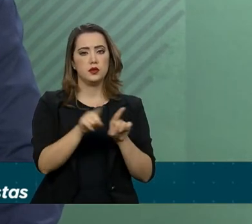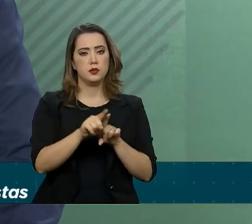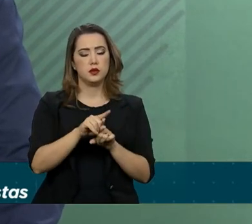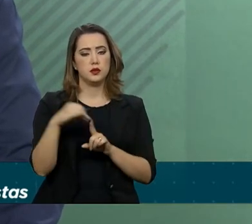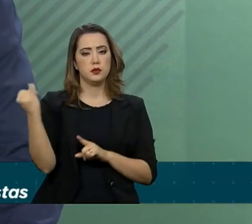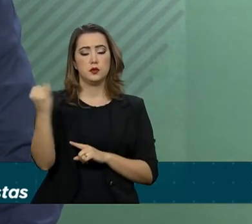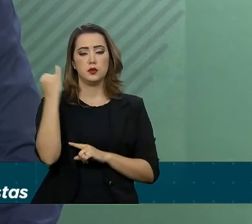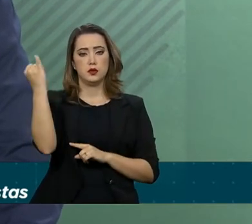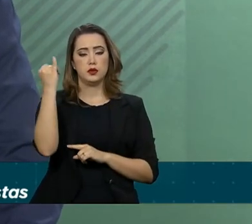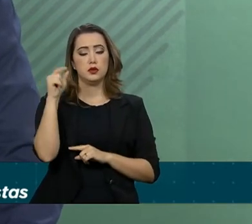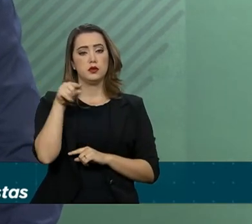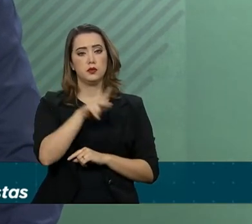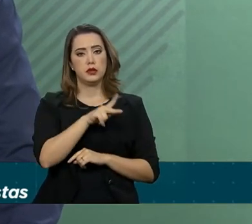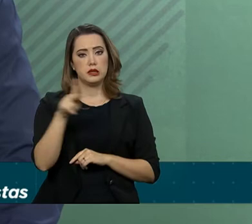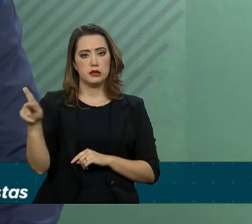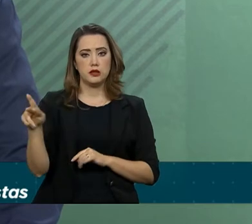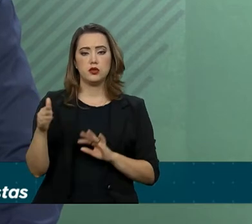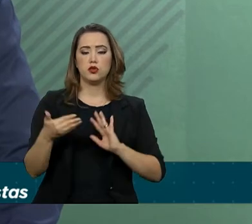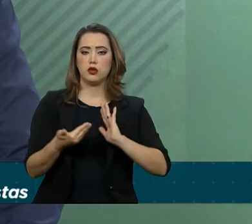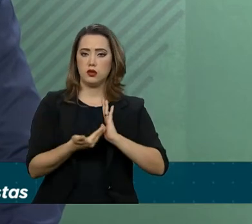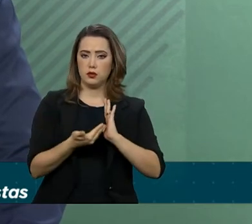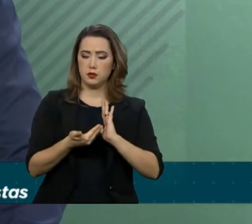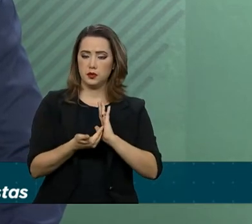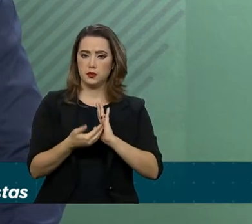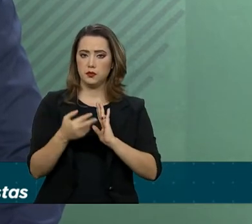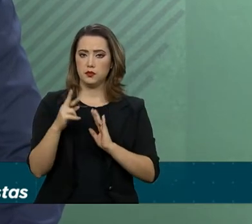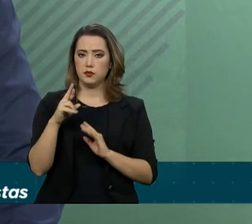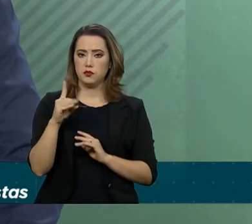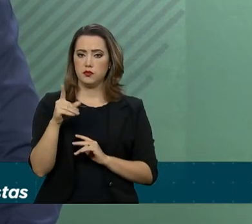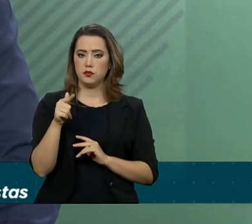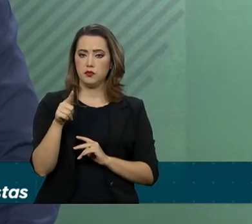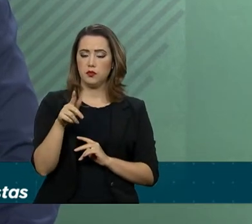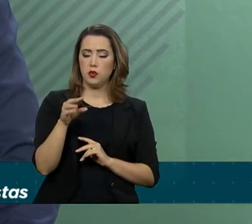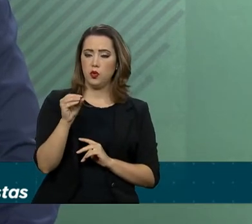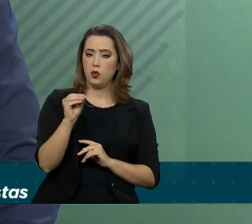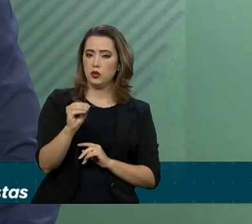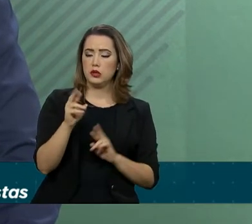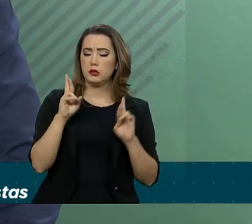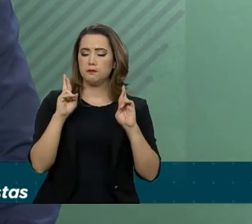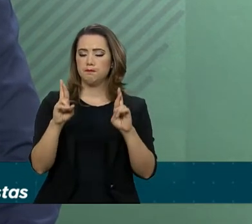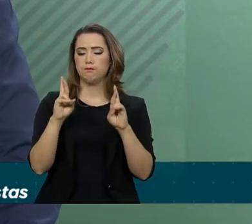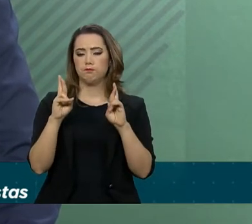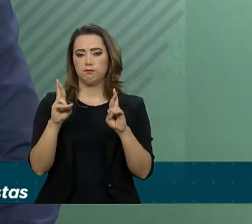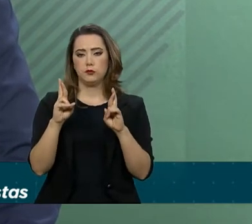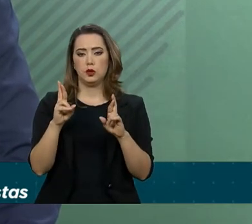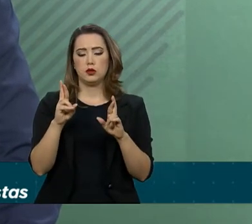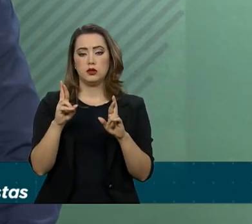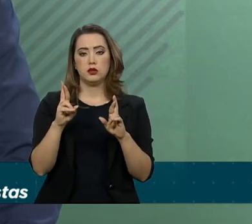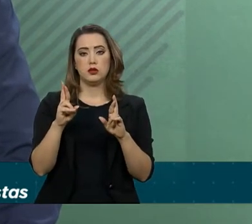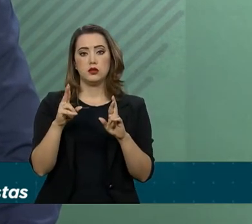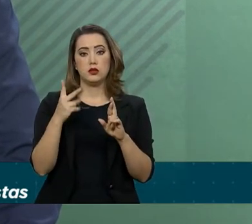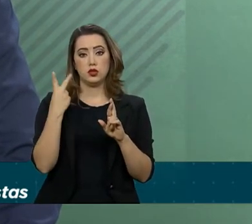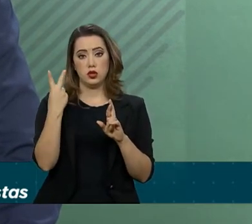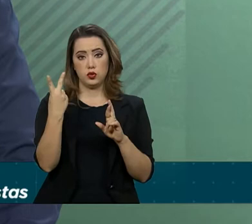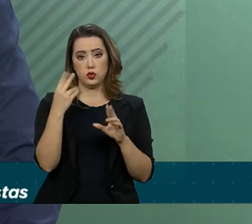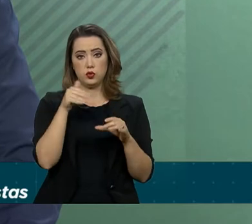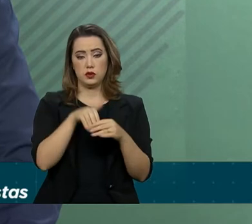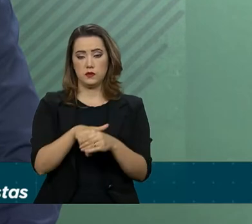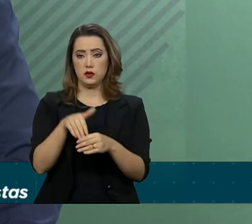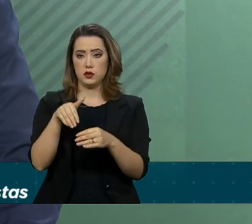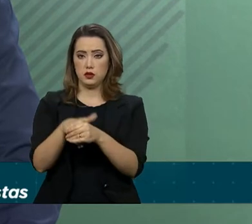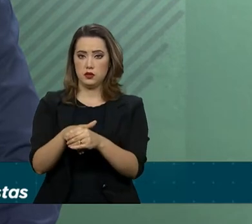o presidente da Câmara, o deputado Rodrigo Maia, está esperançoso de que os dois turnos de